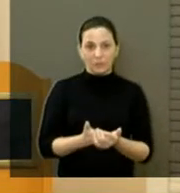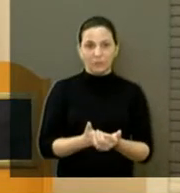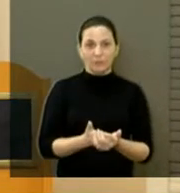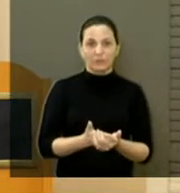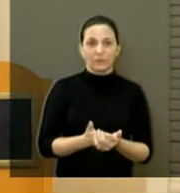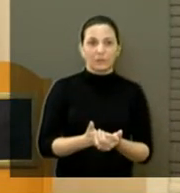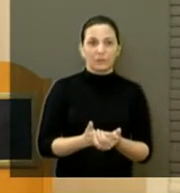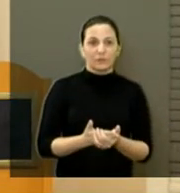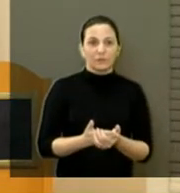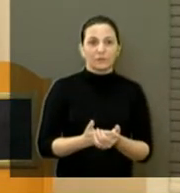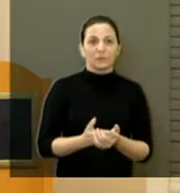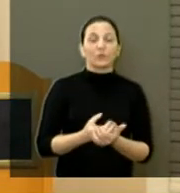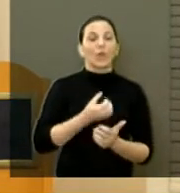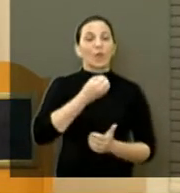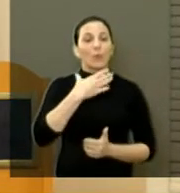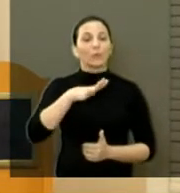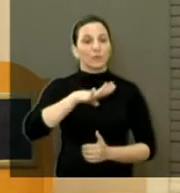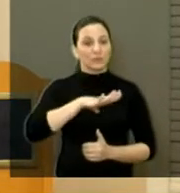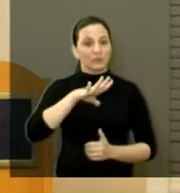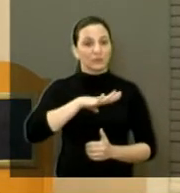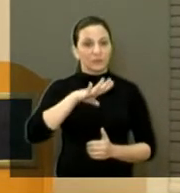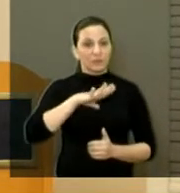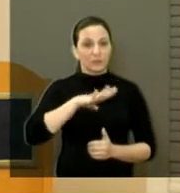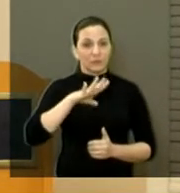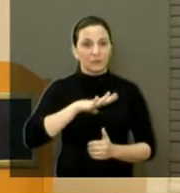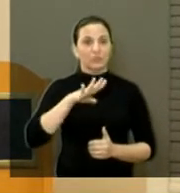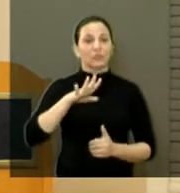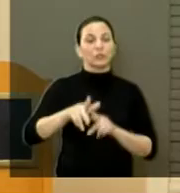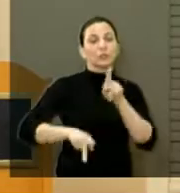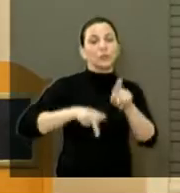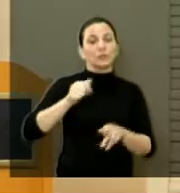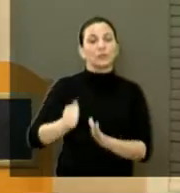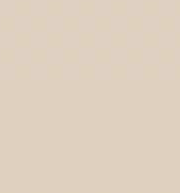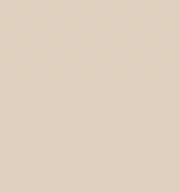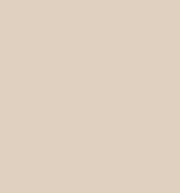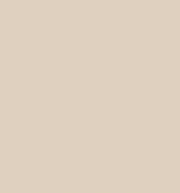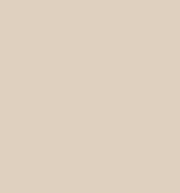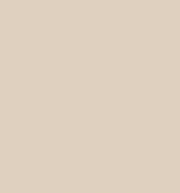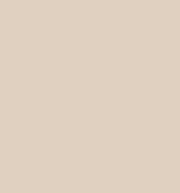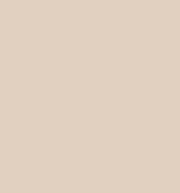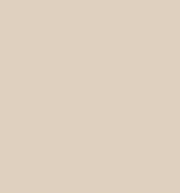naquilo que é bom para a nossa idade e para a nossa população. Boa noite.